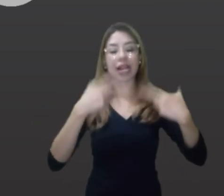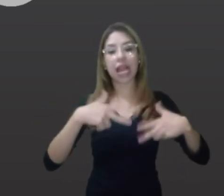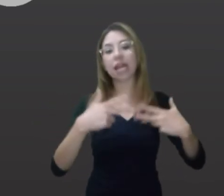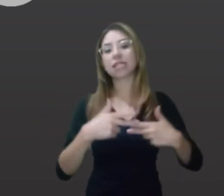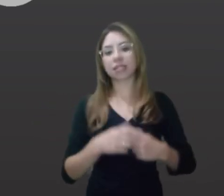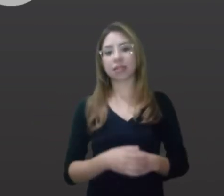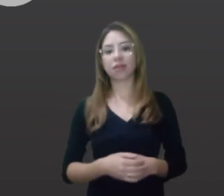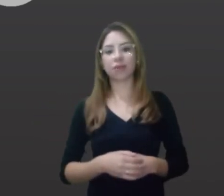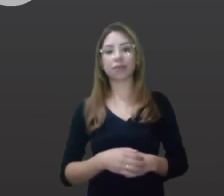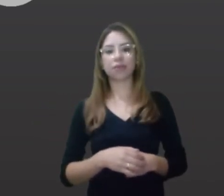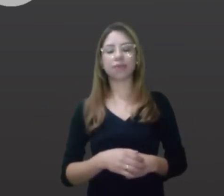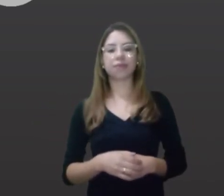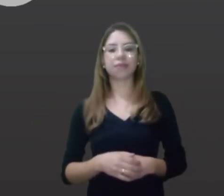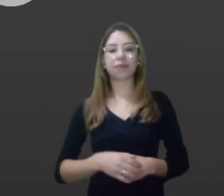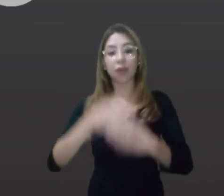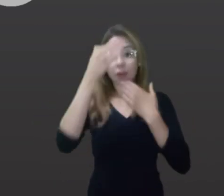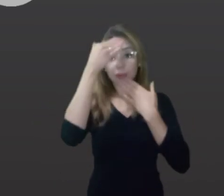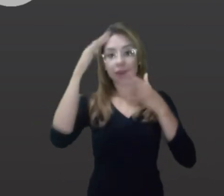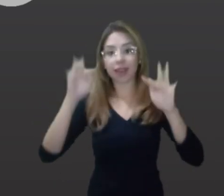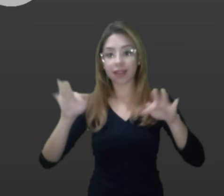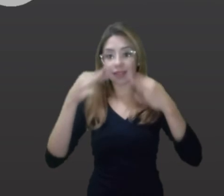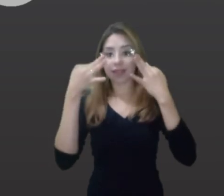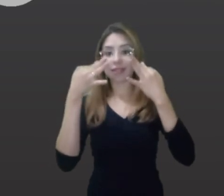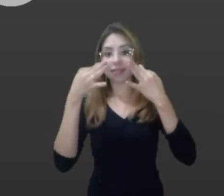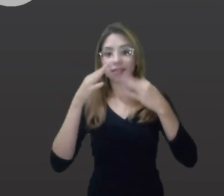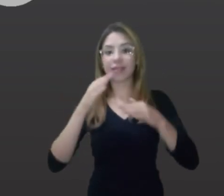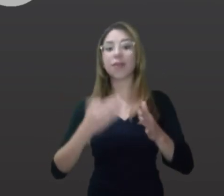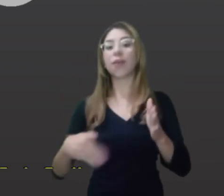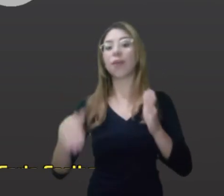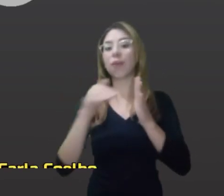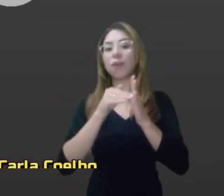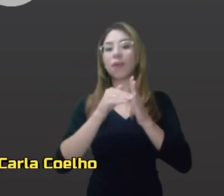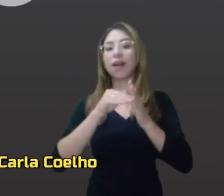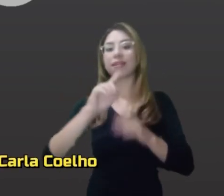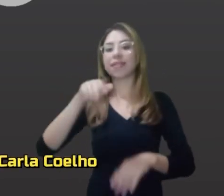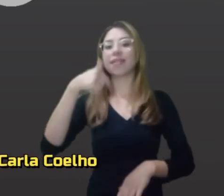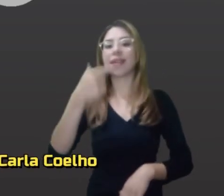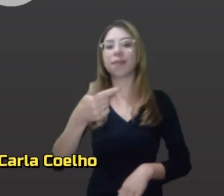seus exames. Muito obrigado pela atenção e até uma próxima.